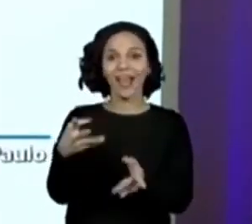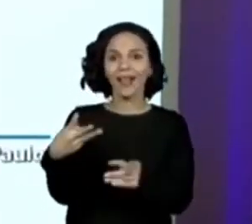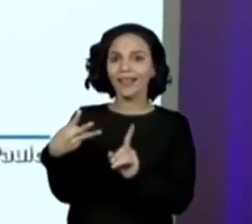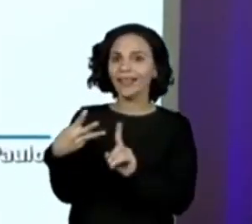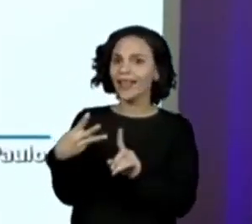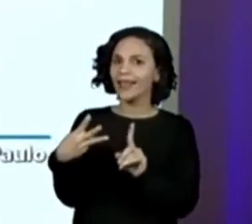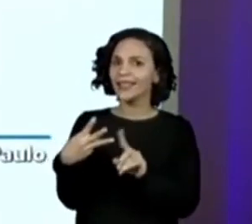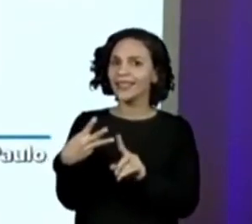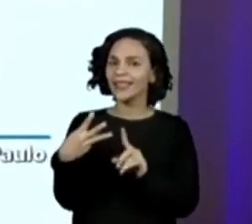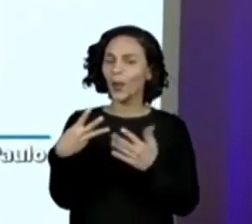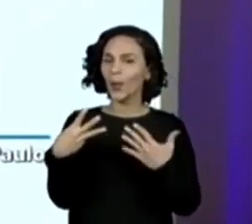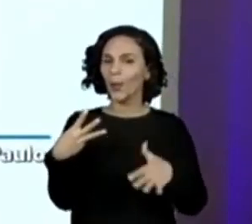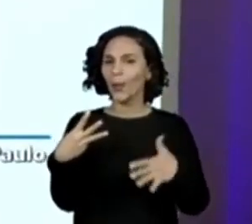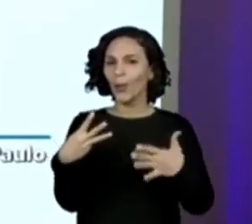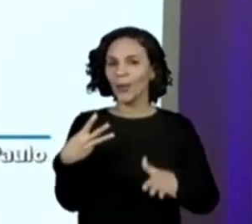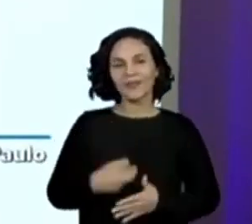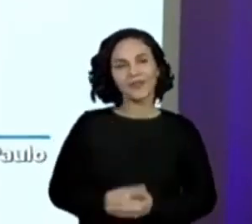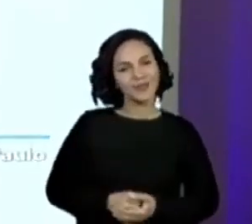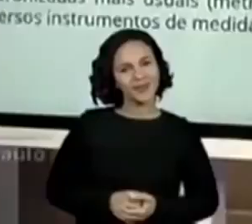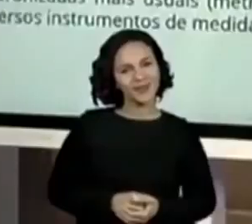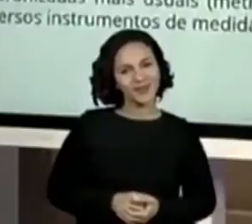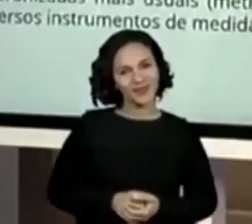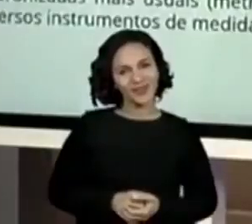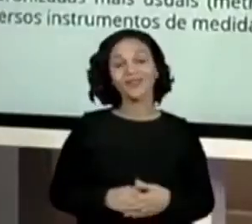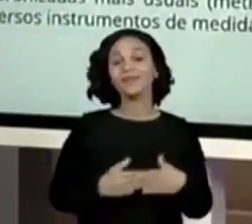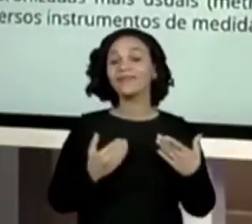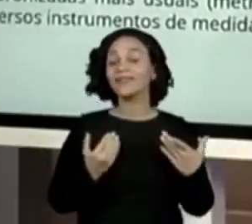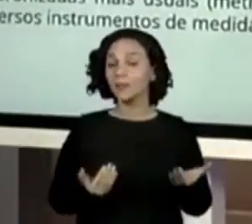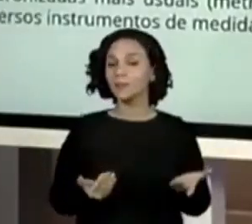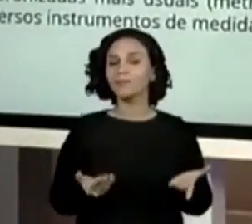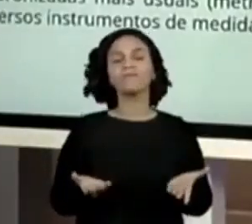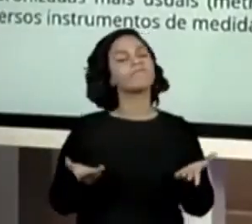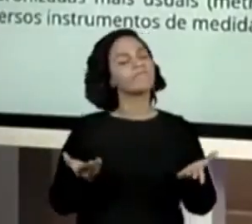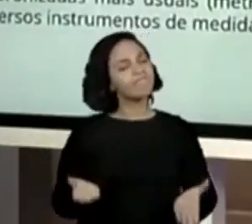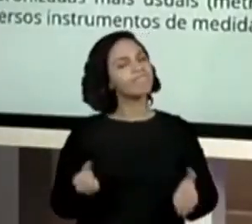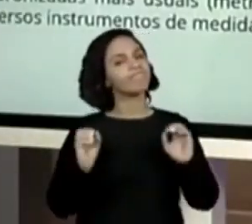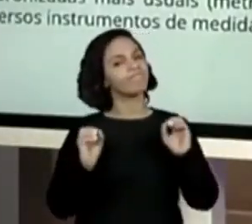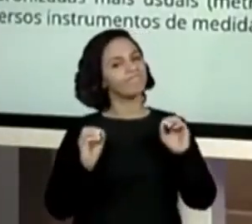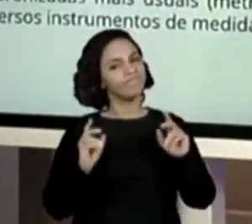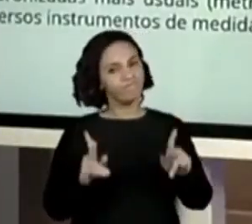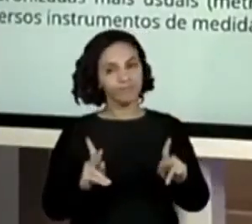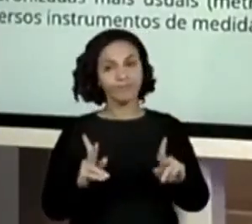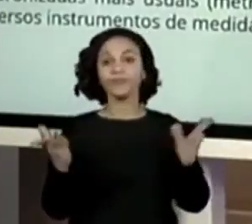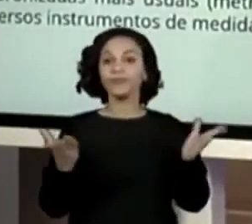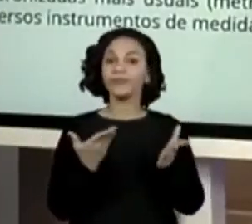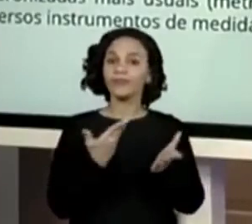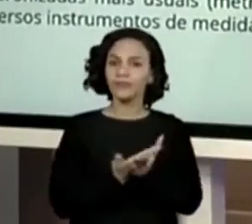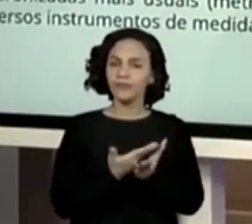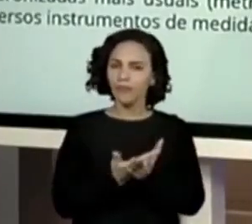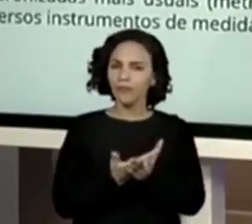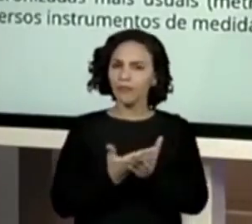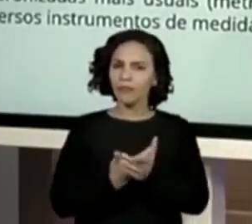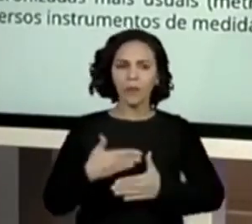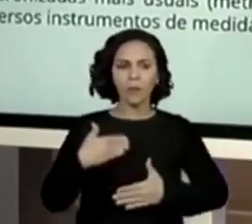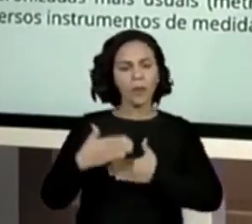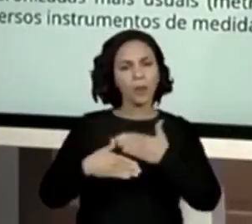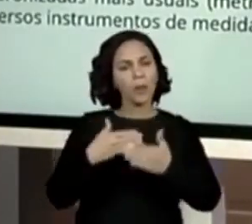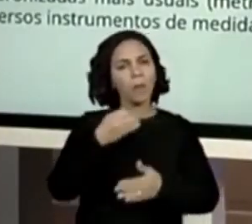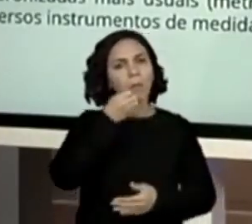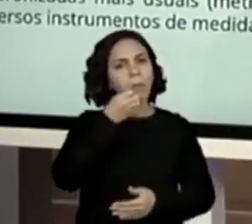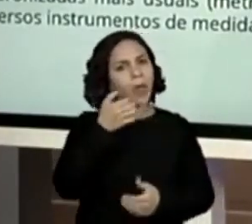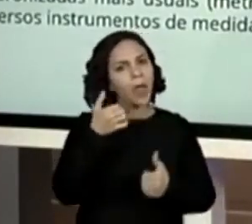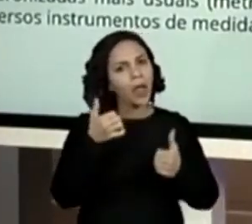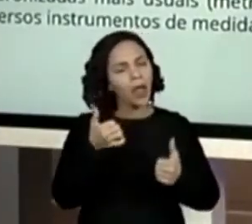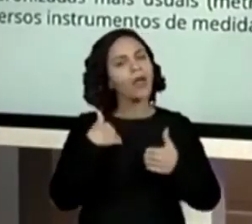na terceira aula do dia. Então, muito bem, pessoal! As aulas hoje estão indo super bem,